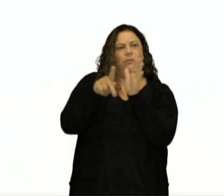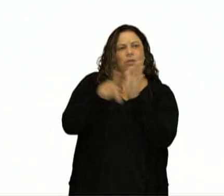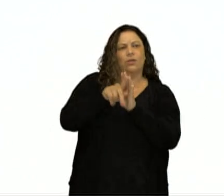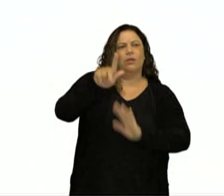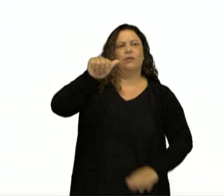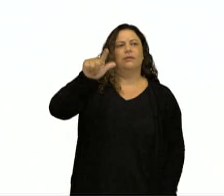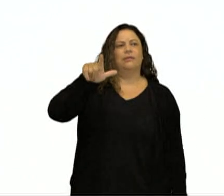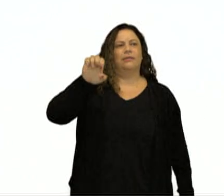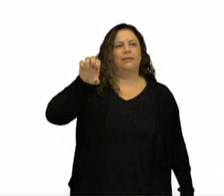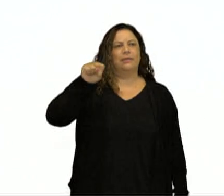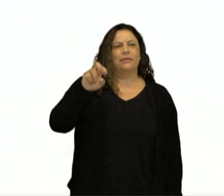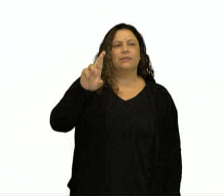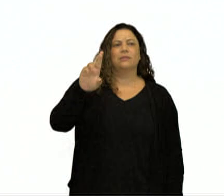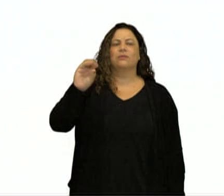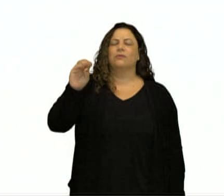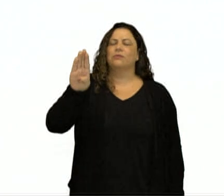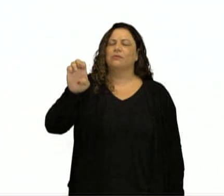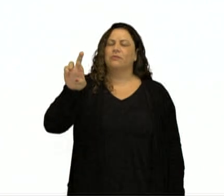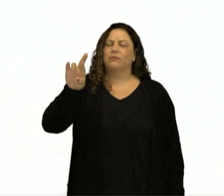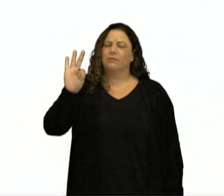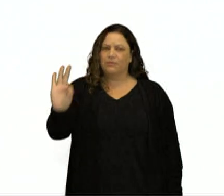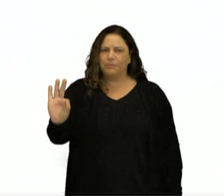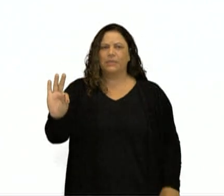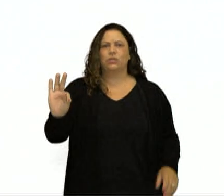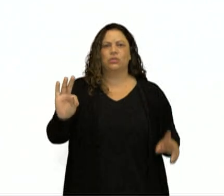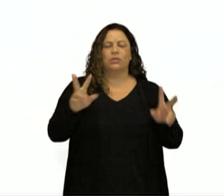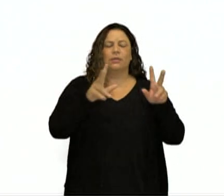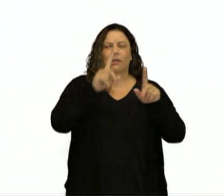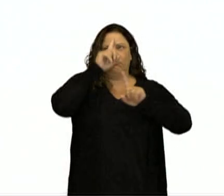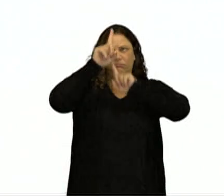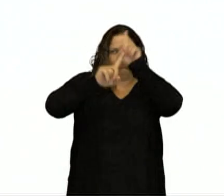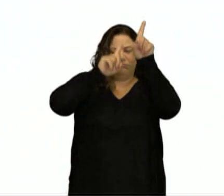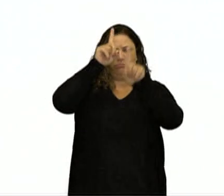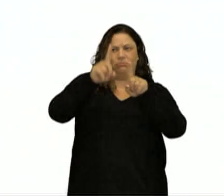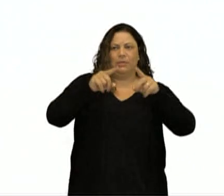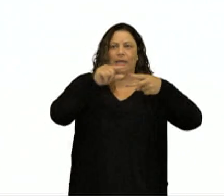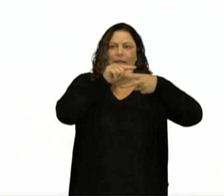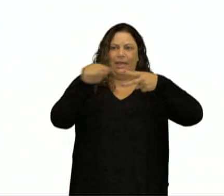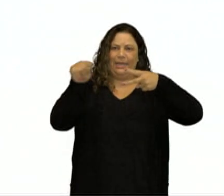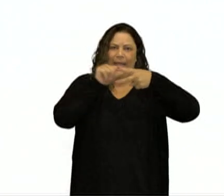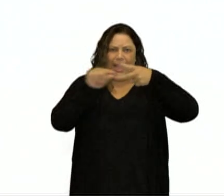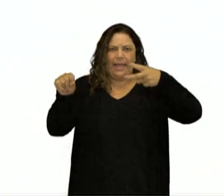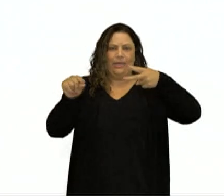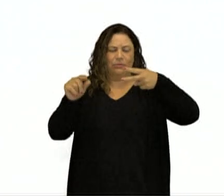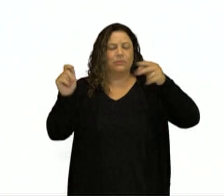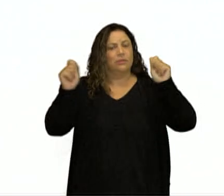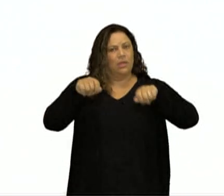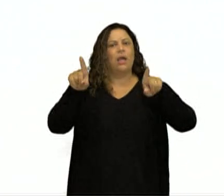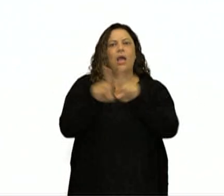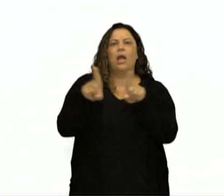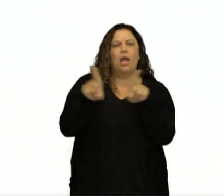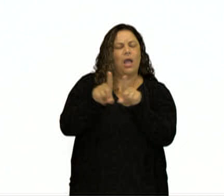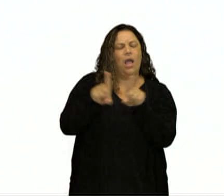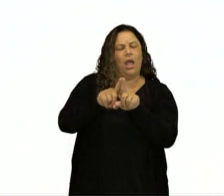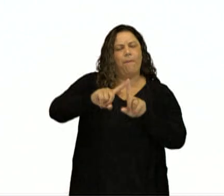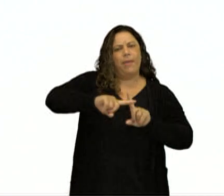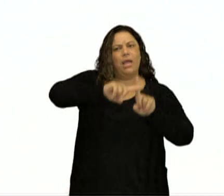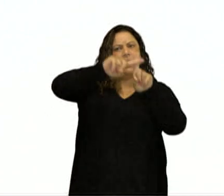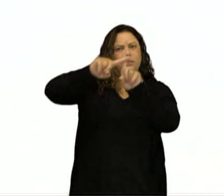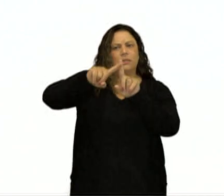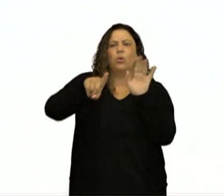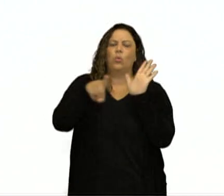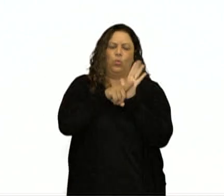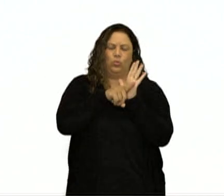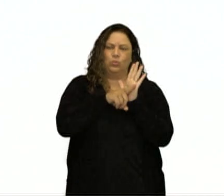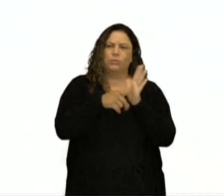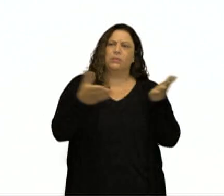Além de criar o símbolo de igualdade, também foi responsável por introduzir os símbolos de adição e de subtração como